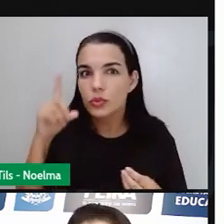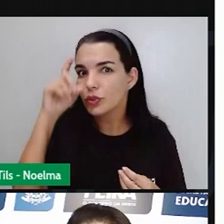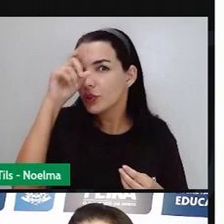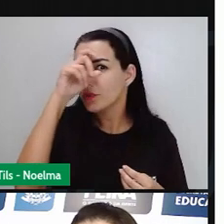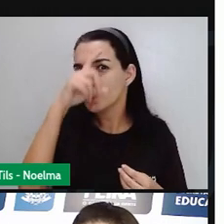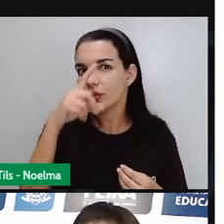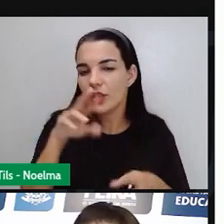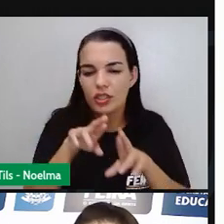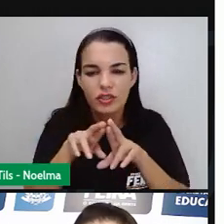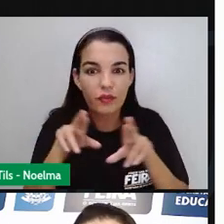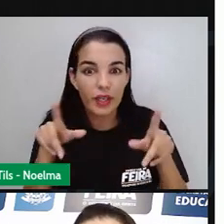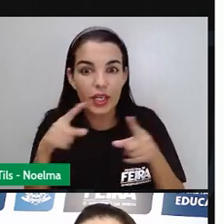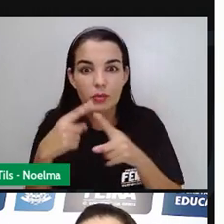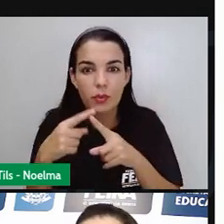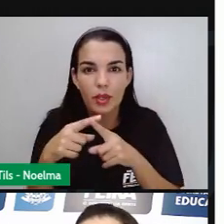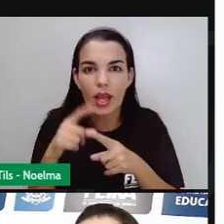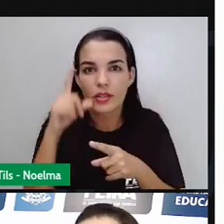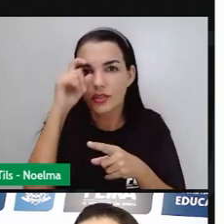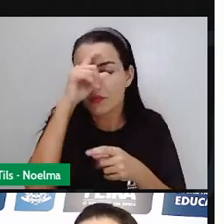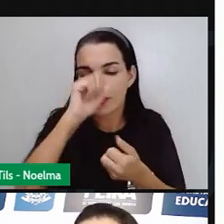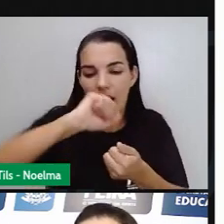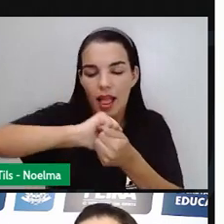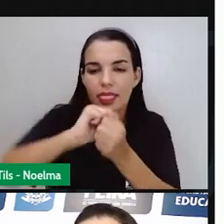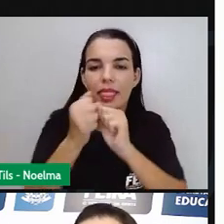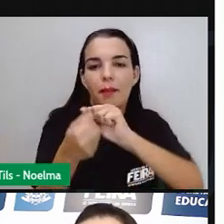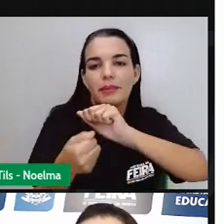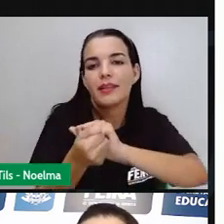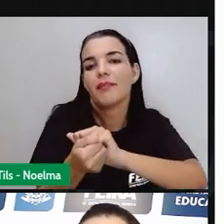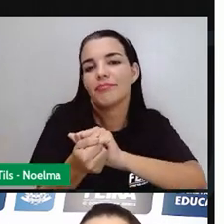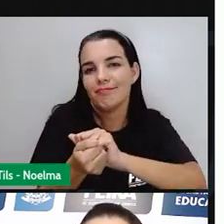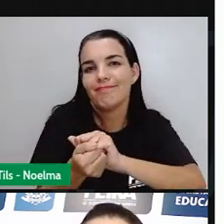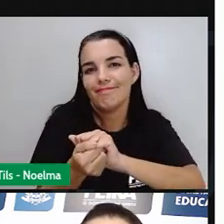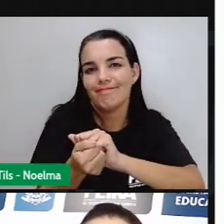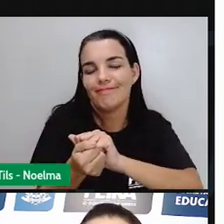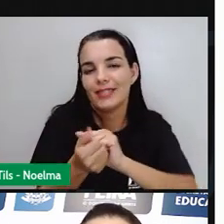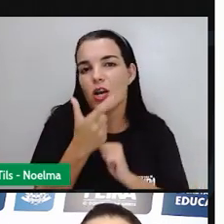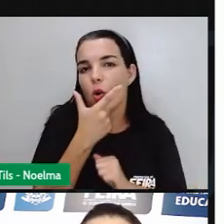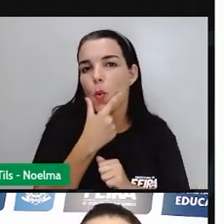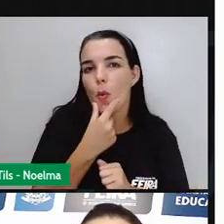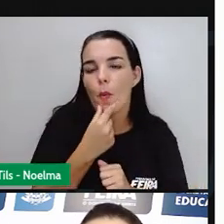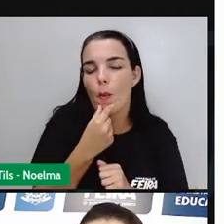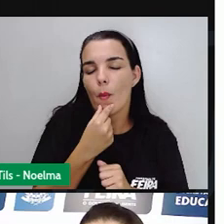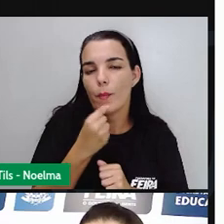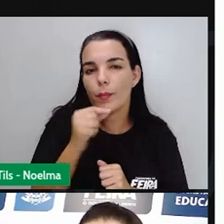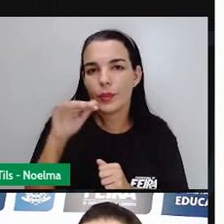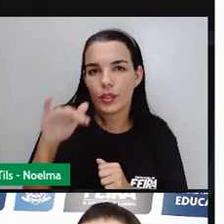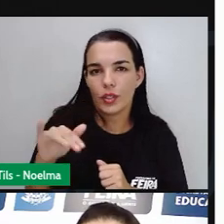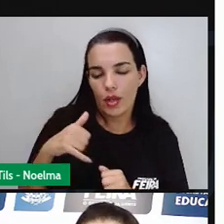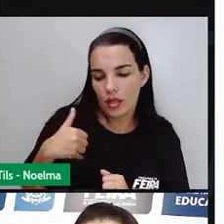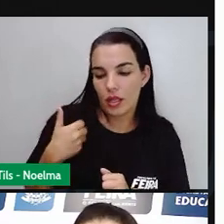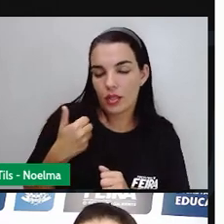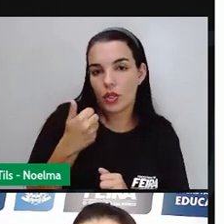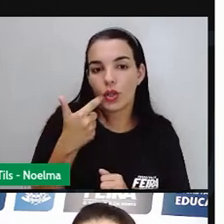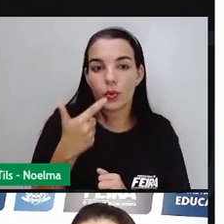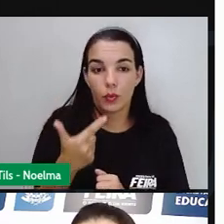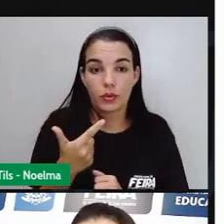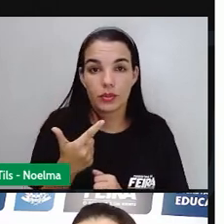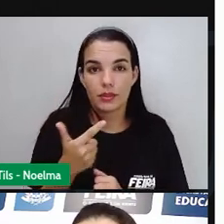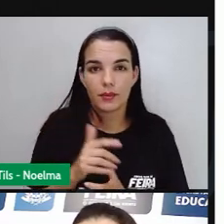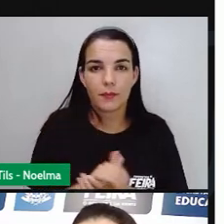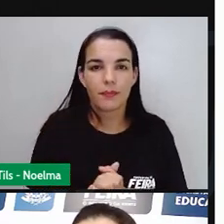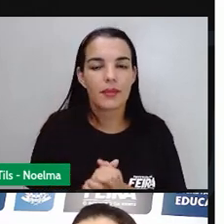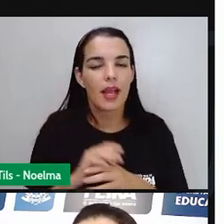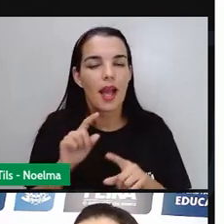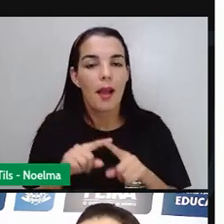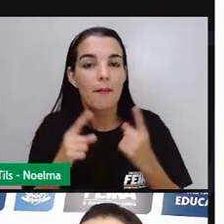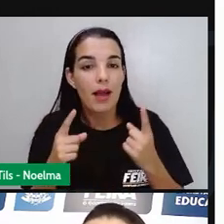adaptar. Adaptar. Isso foi um relato de um sírio de 12 anos. E apesar da gente chamar de